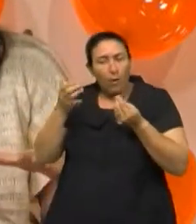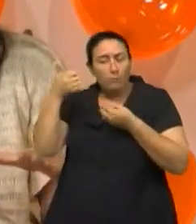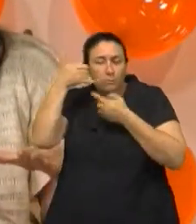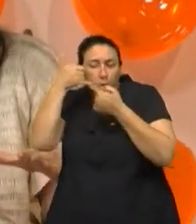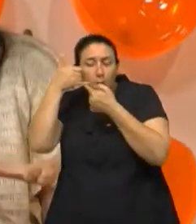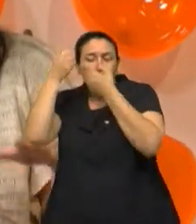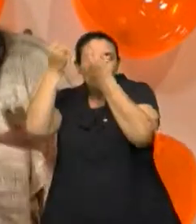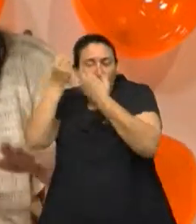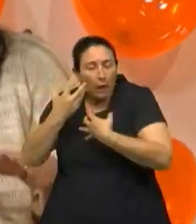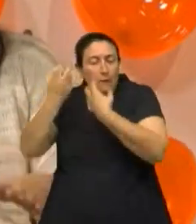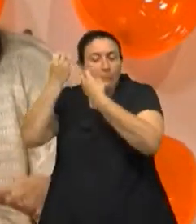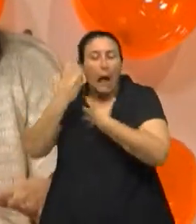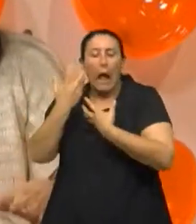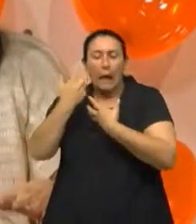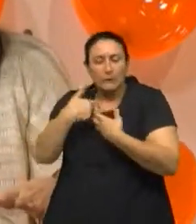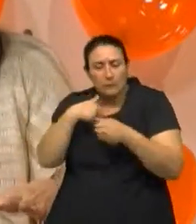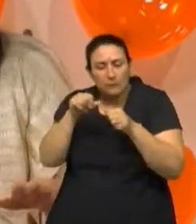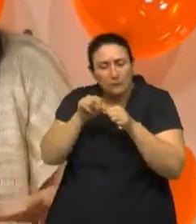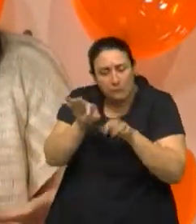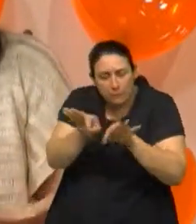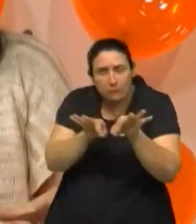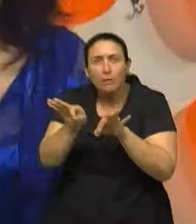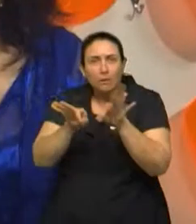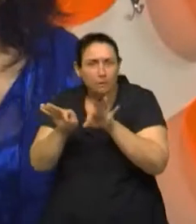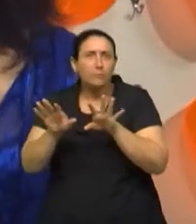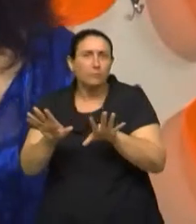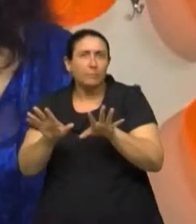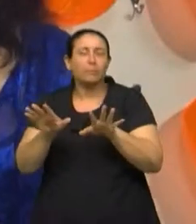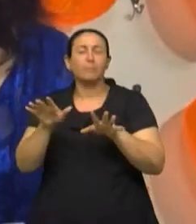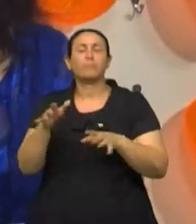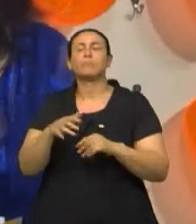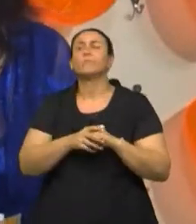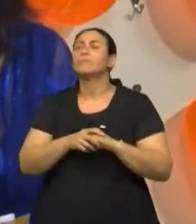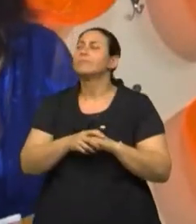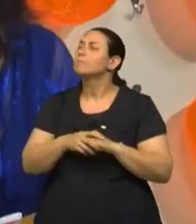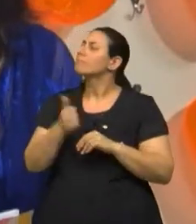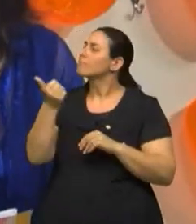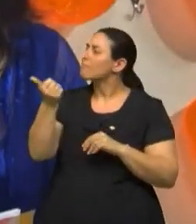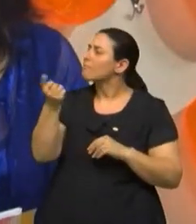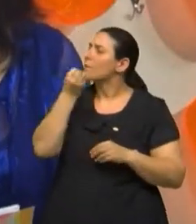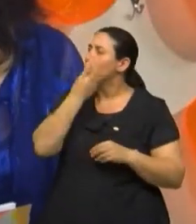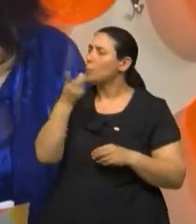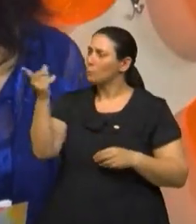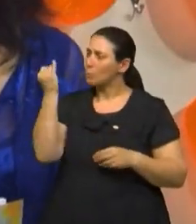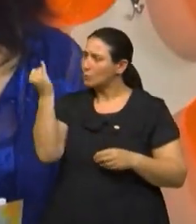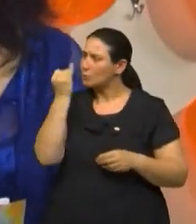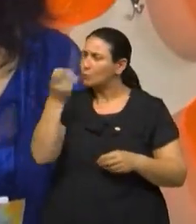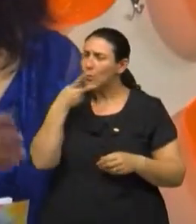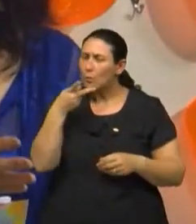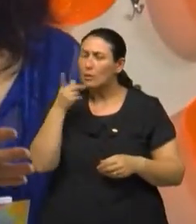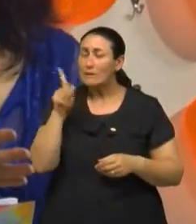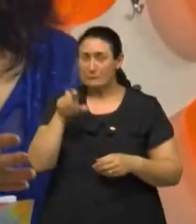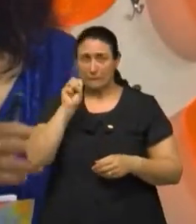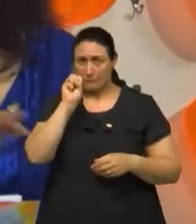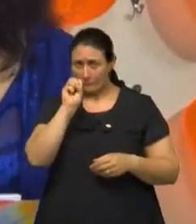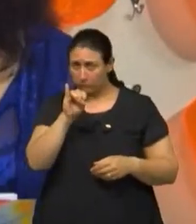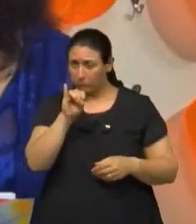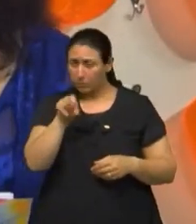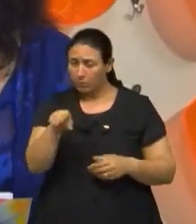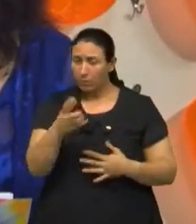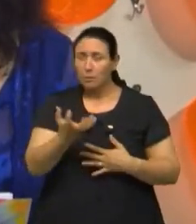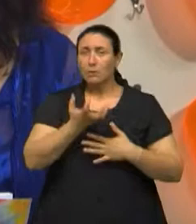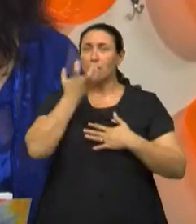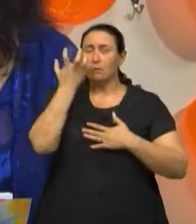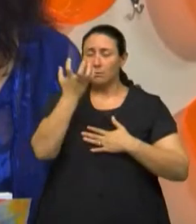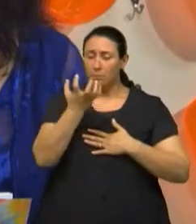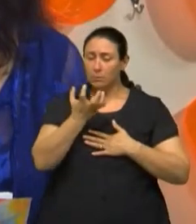orientação, né? Não parar a compressão torácica quando ela é indicada. A senhora falou num dado importante, se ele está respirando, não